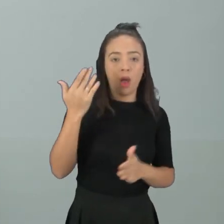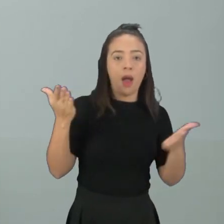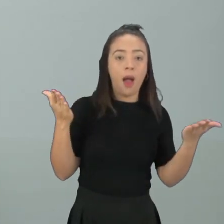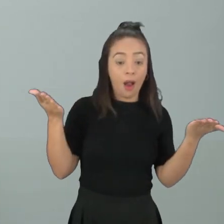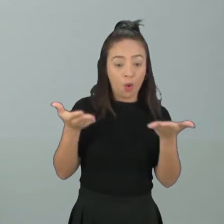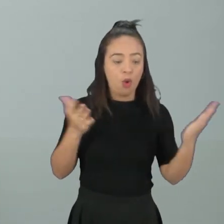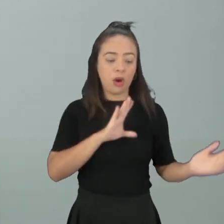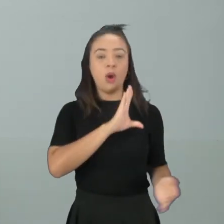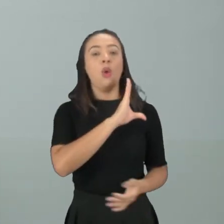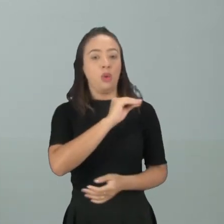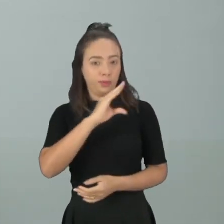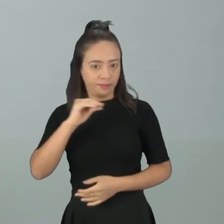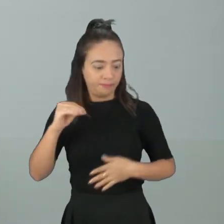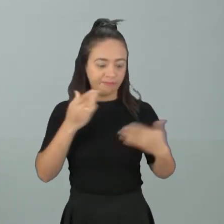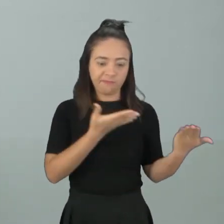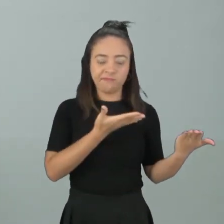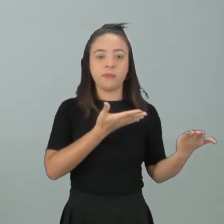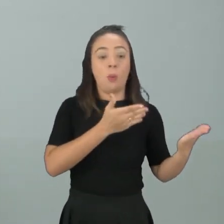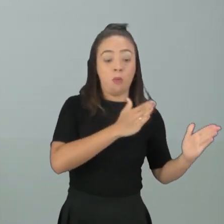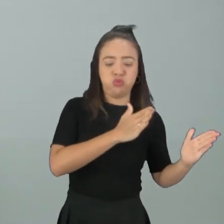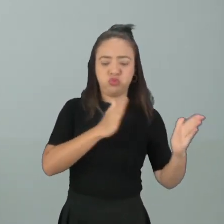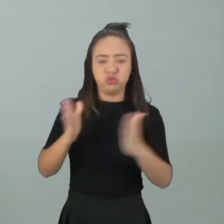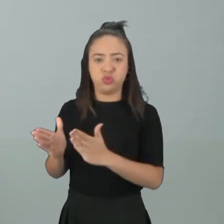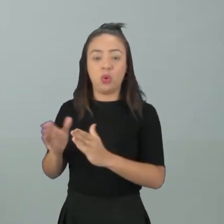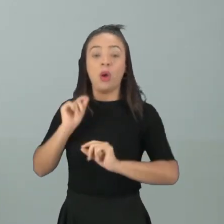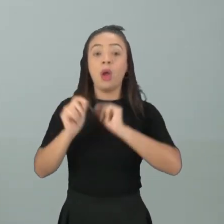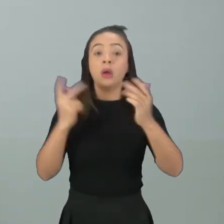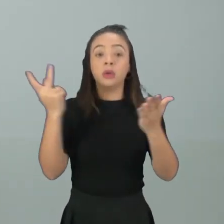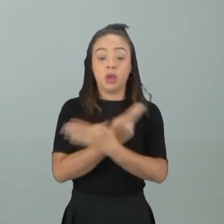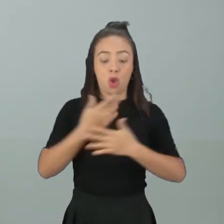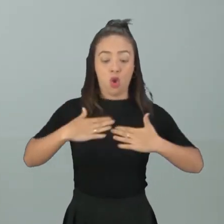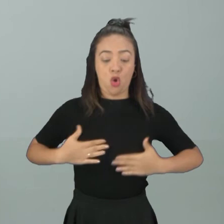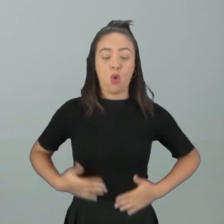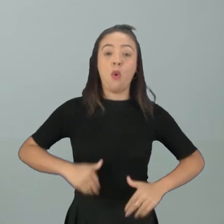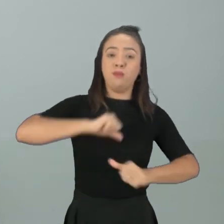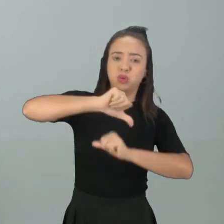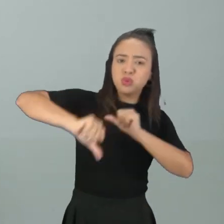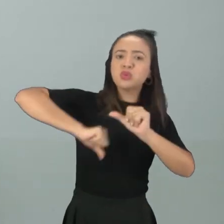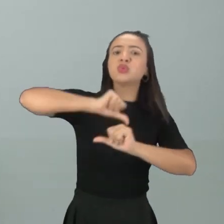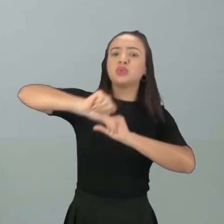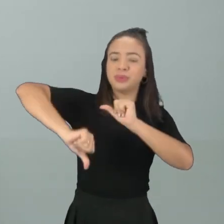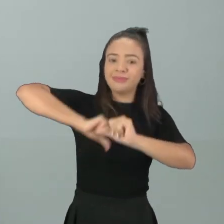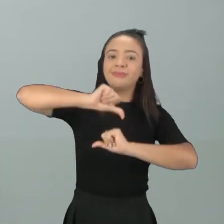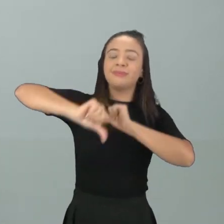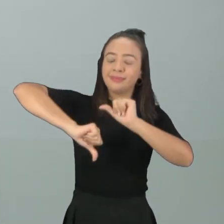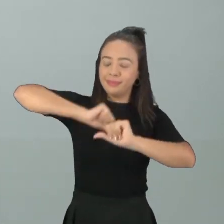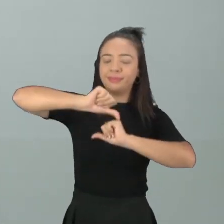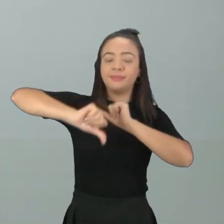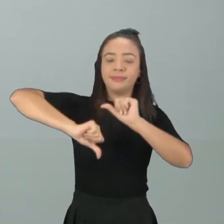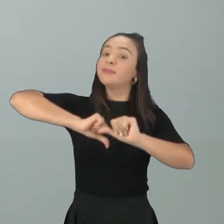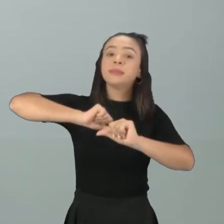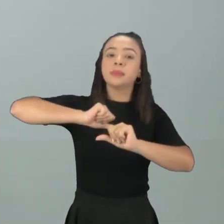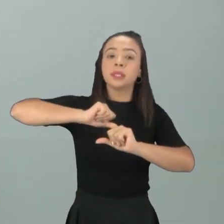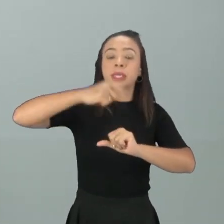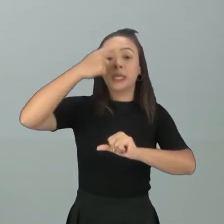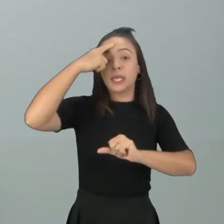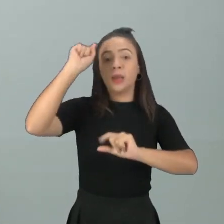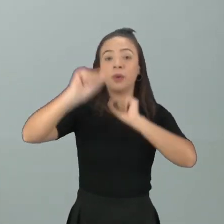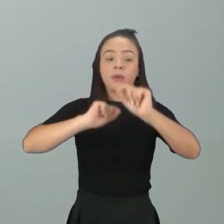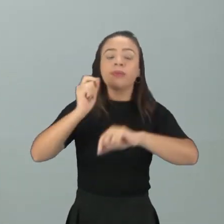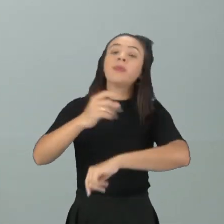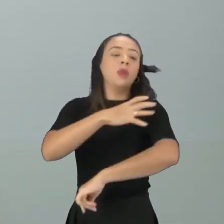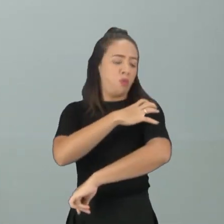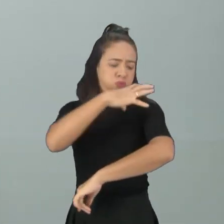adolescente, né? Um semi-adulto ali O corpo dele passa por diversas mudanças, né? Ele cria a massa muscular